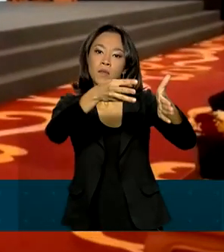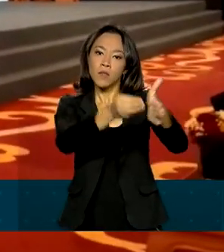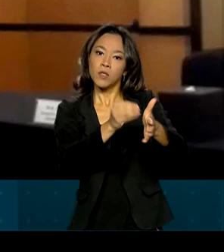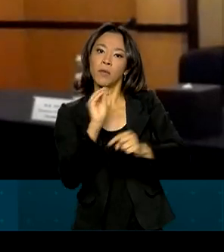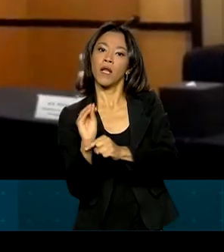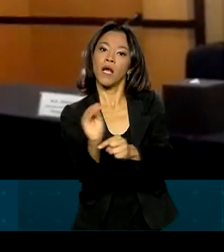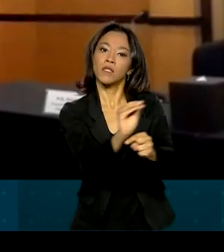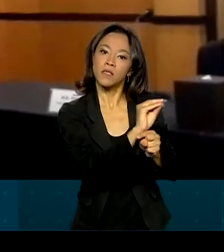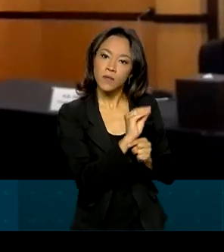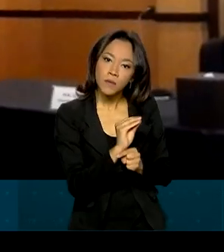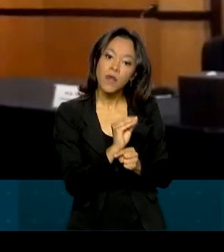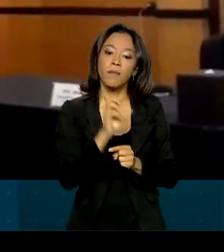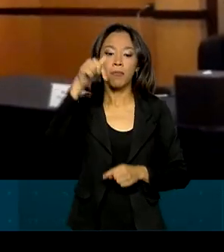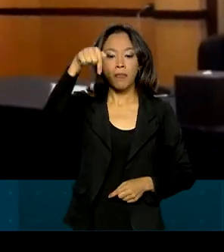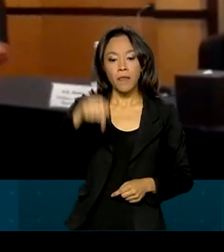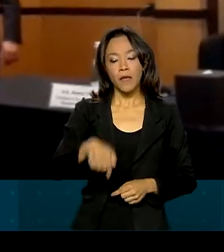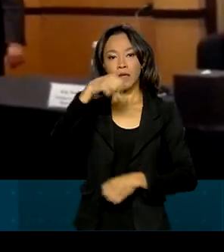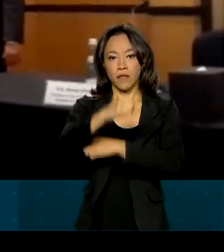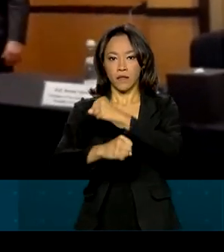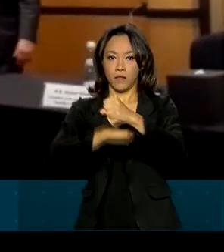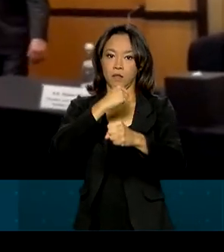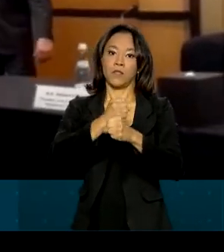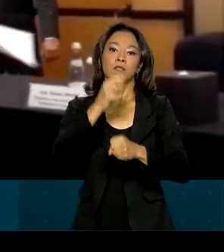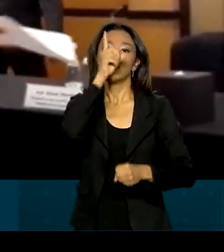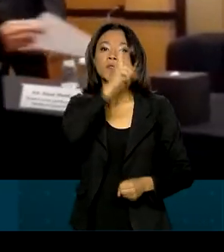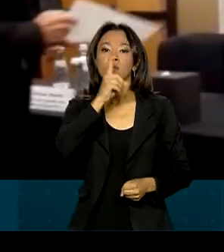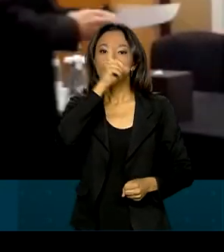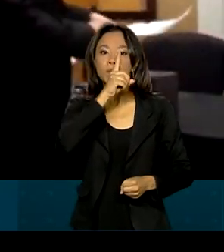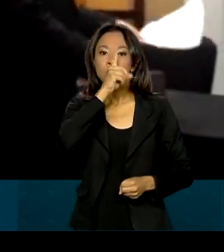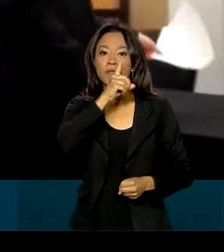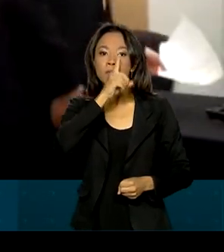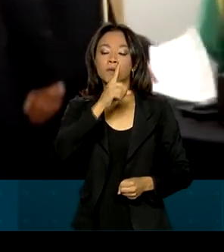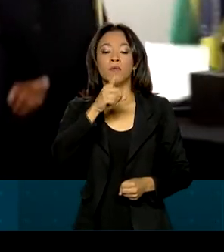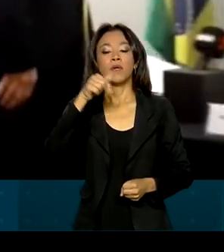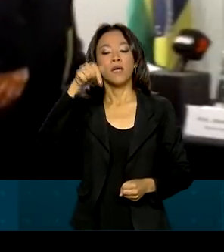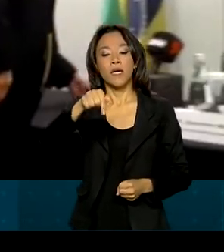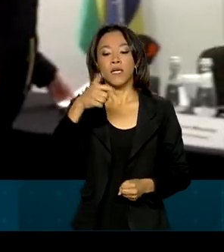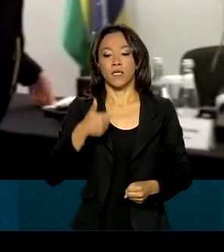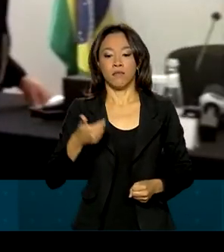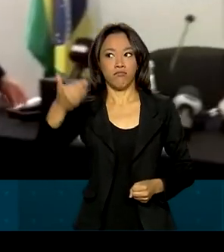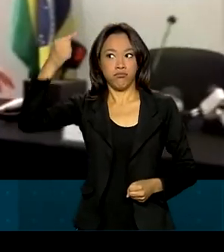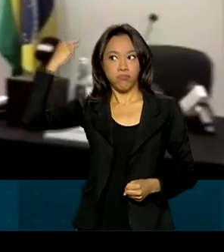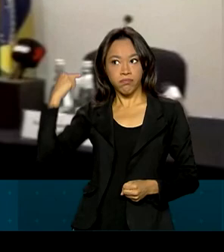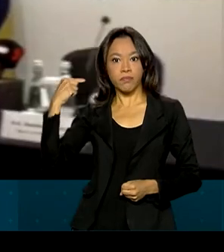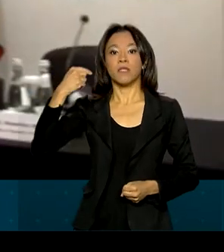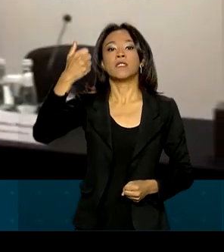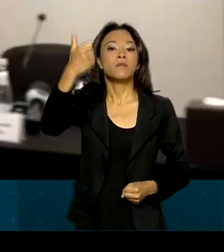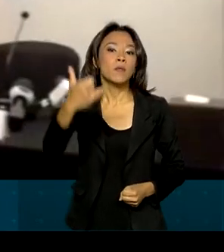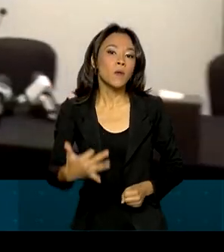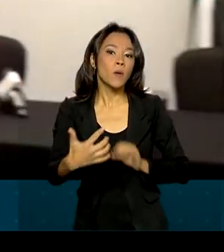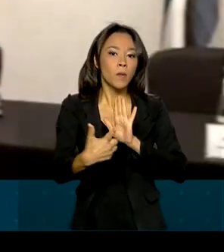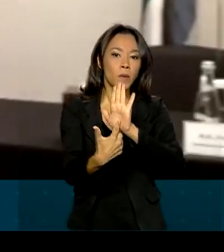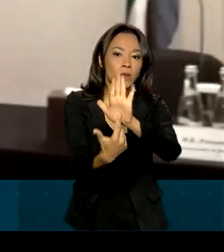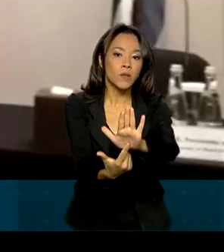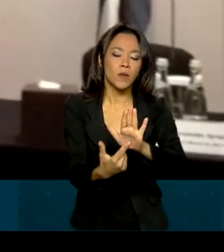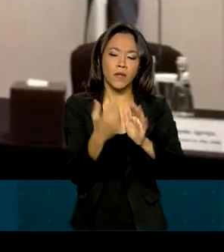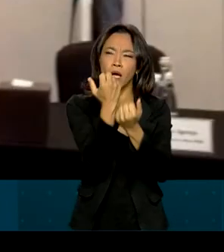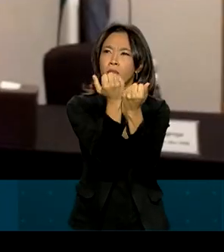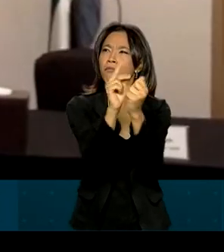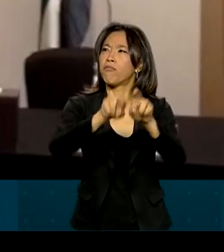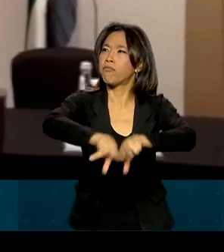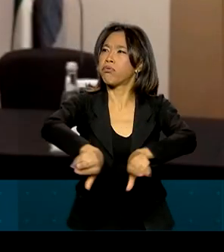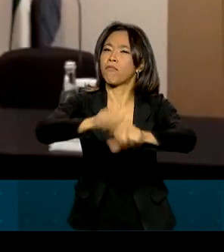floresta. Nesse domingo, falando diretamente com empresários árabes, o vice-presidente brasileiro buscou mostrar que a biodiversidade